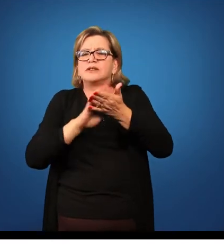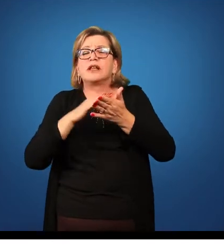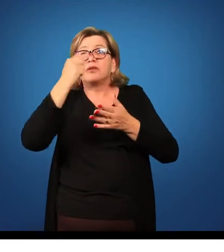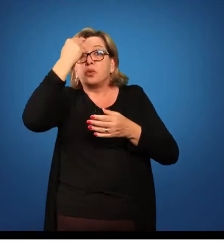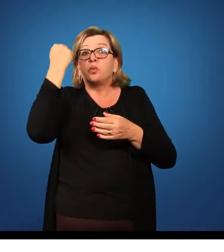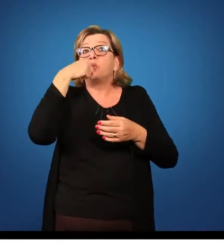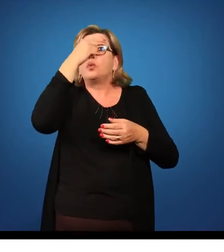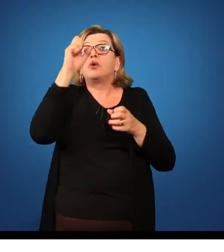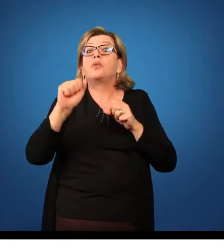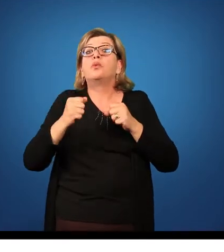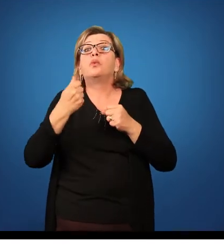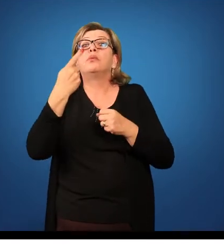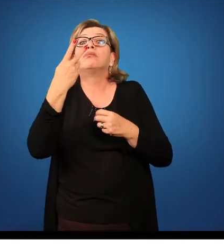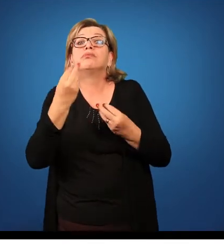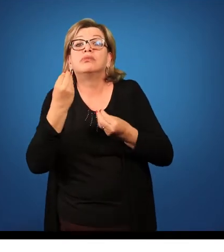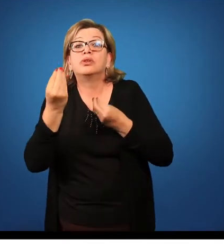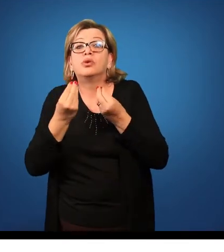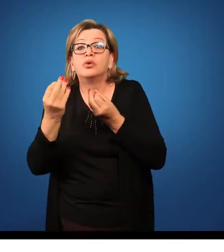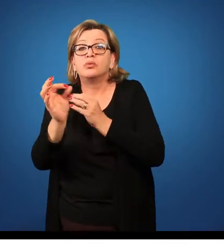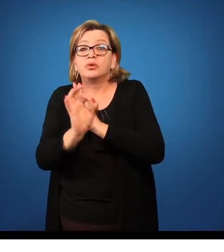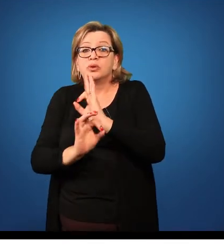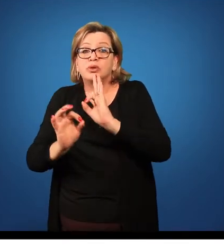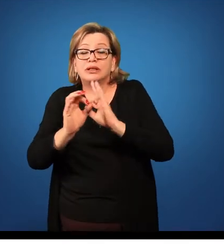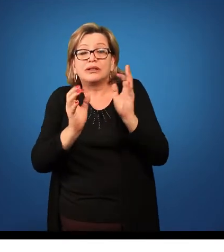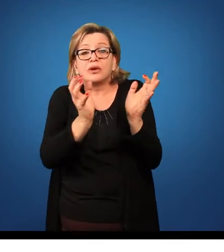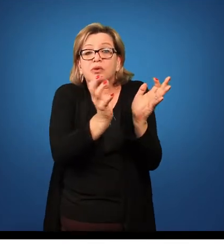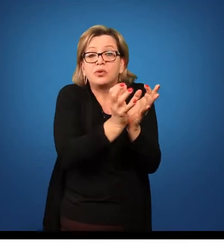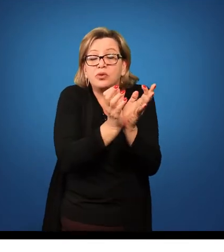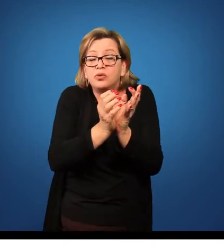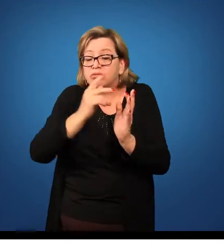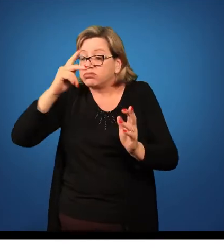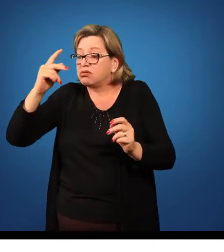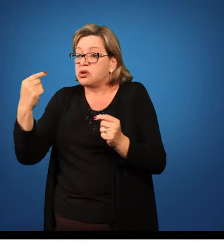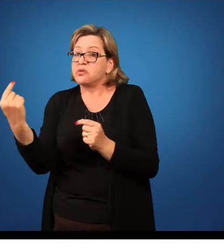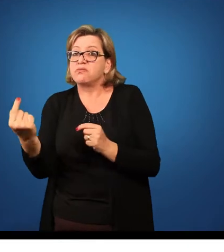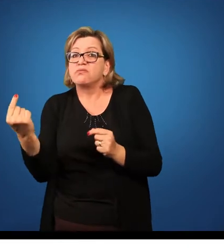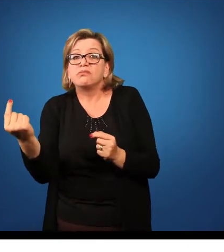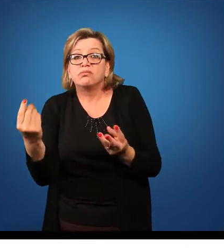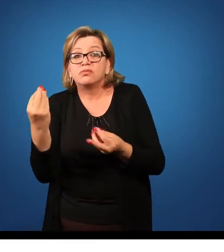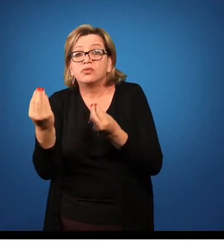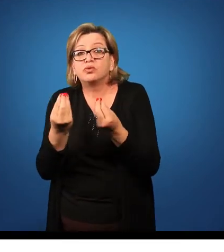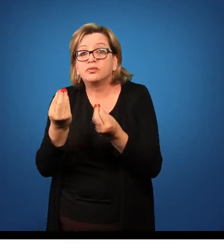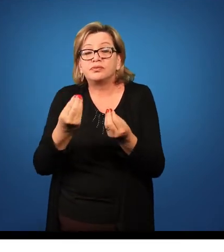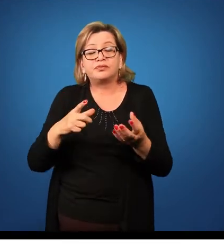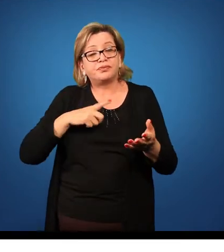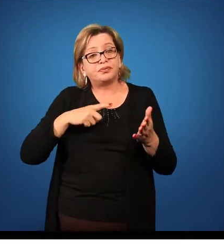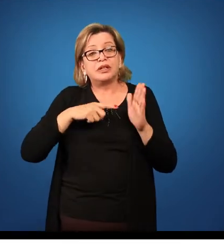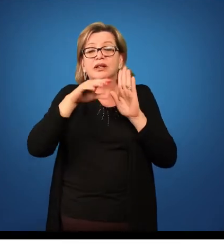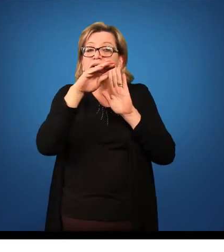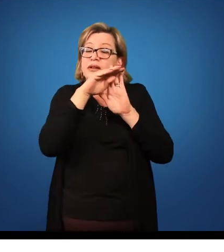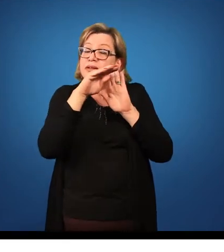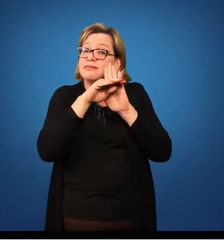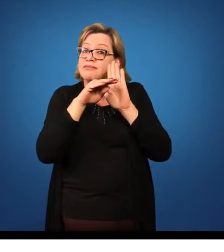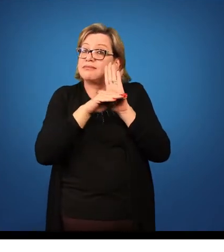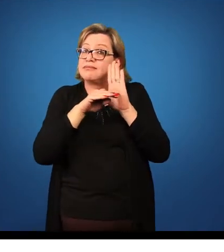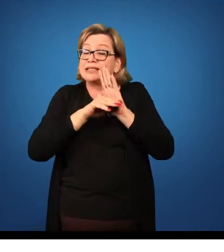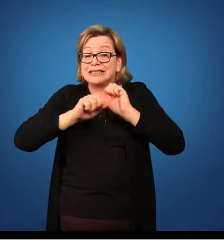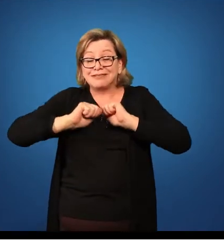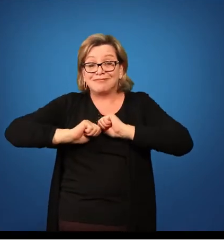você vai gastar nessa atividade, como que você vai organizar, se você vai organizar em grupos, de forma individual. Então tenha um planejamento muito